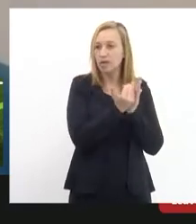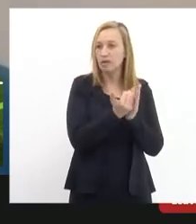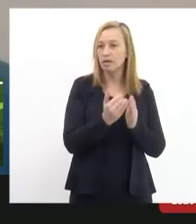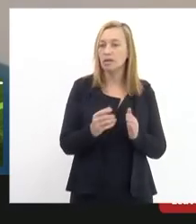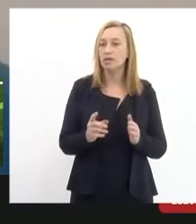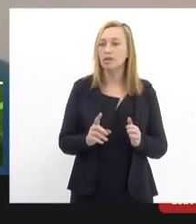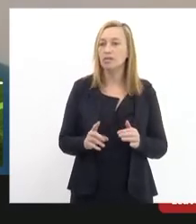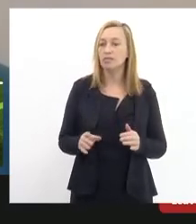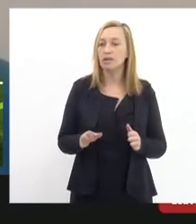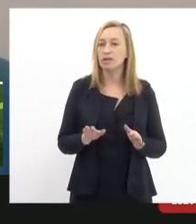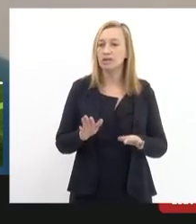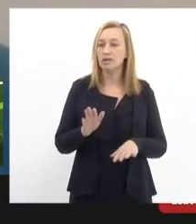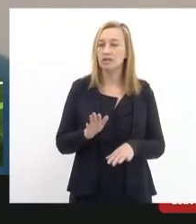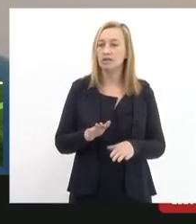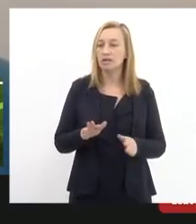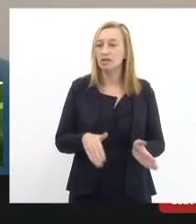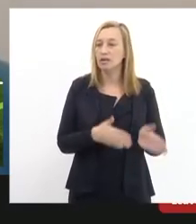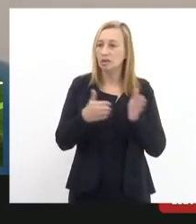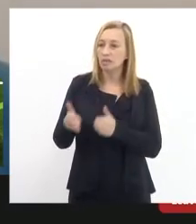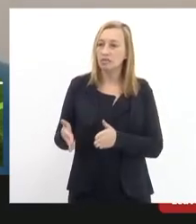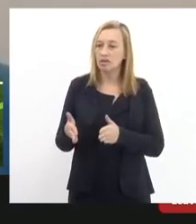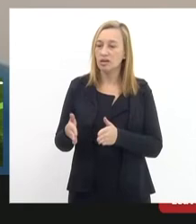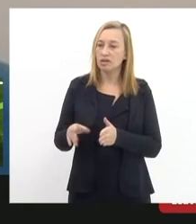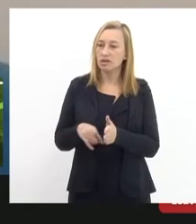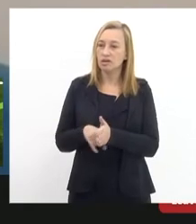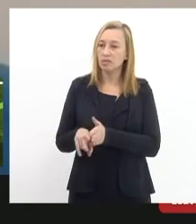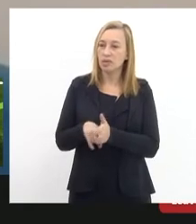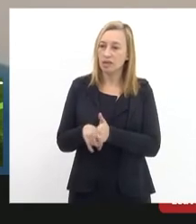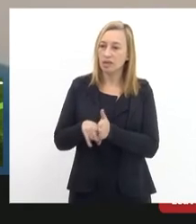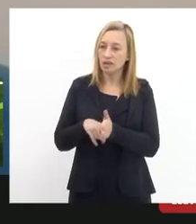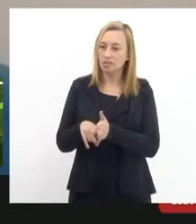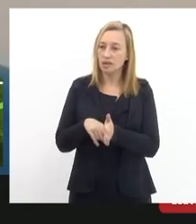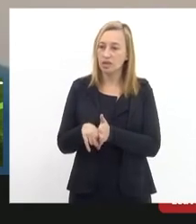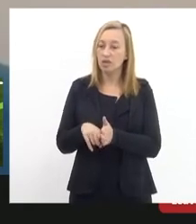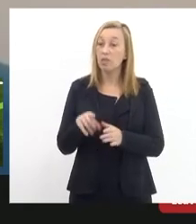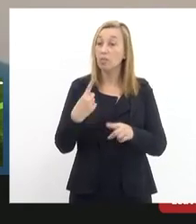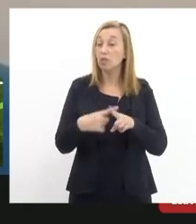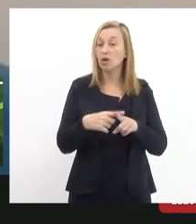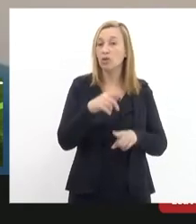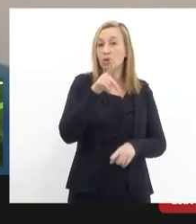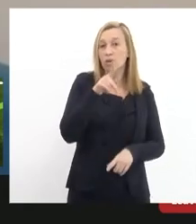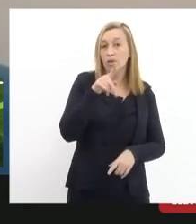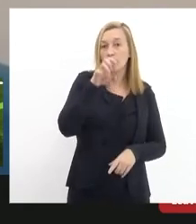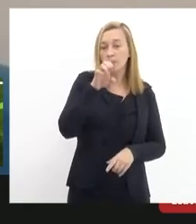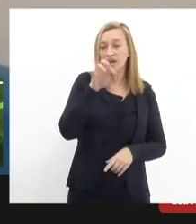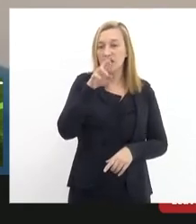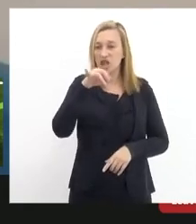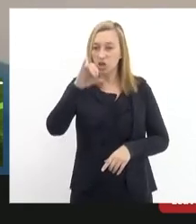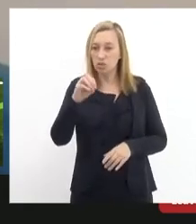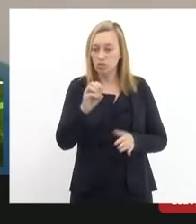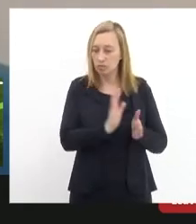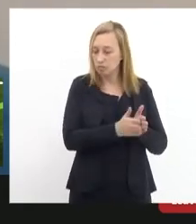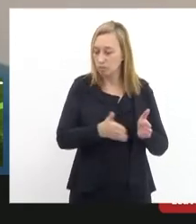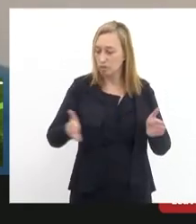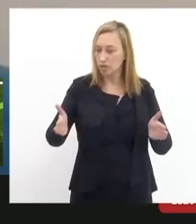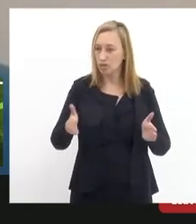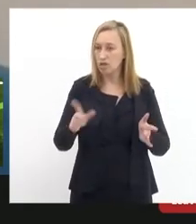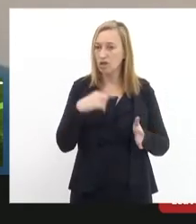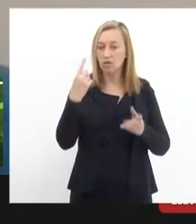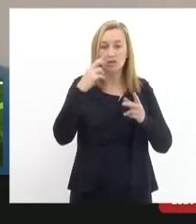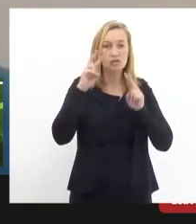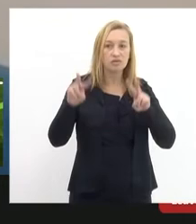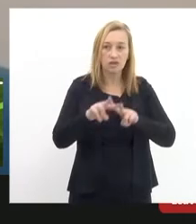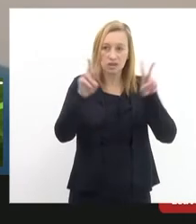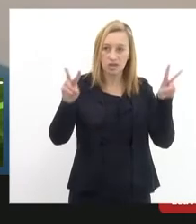perícia por que que nós estamos questionando porque o perito simplesmente ao estabelecer um cronograma que na nossa visão